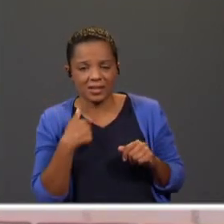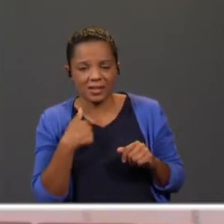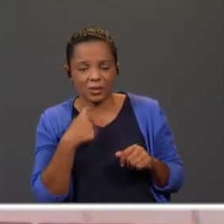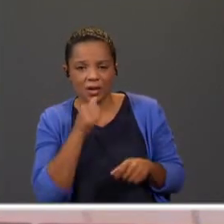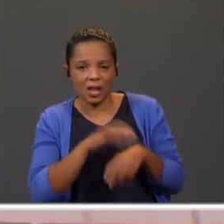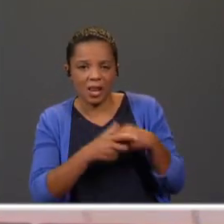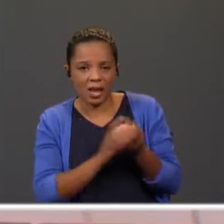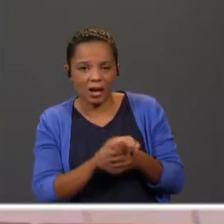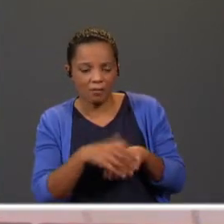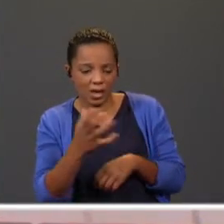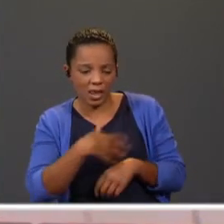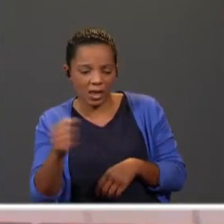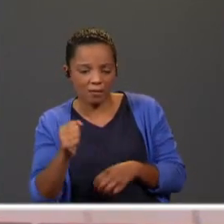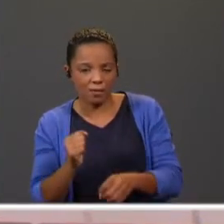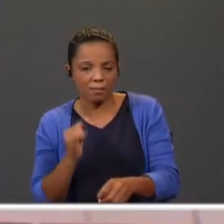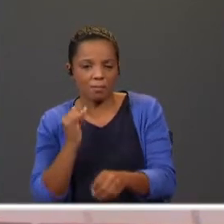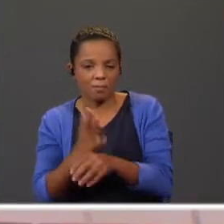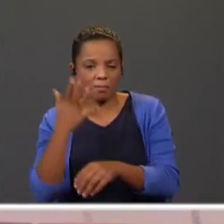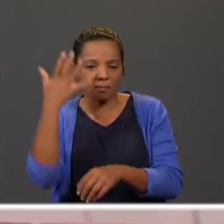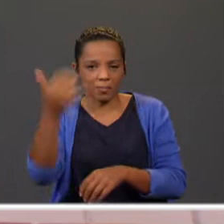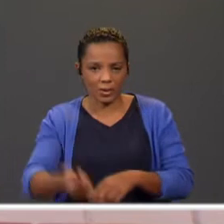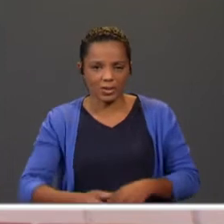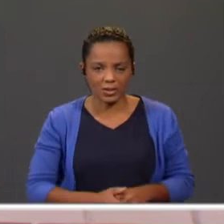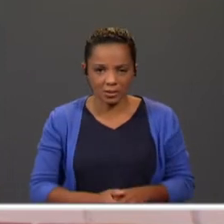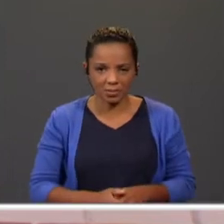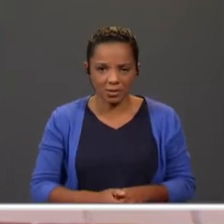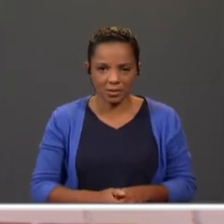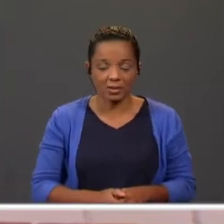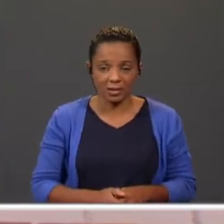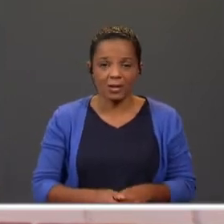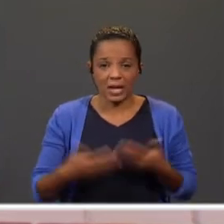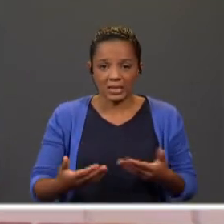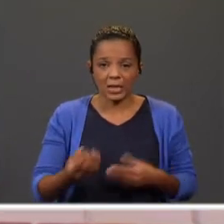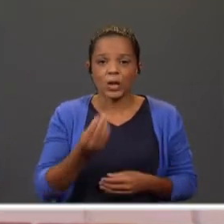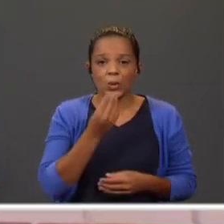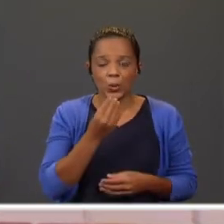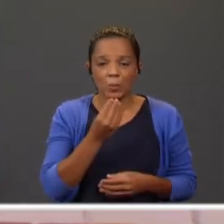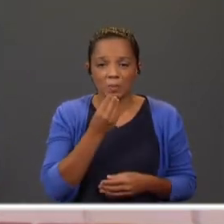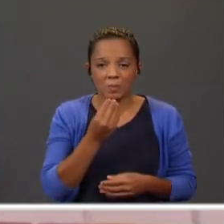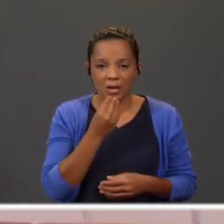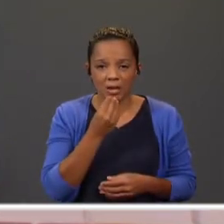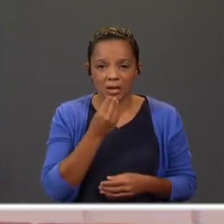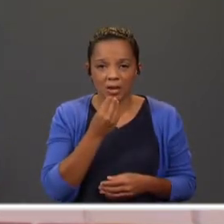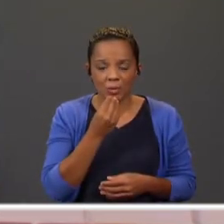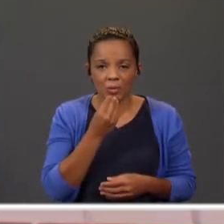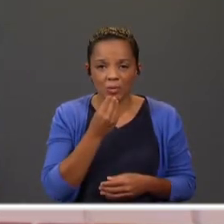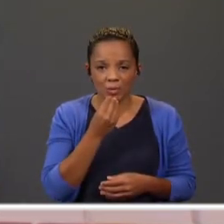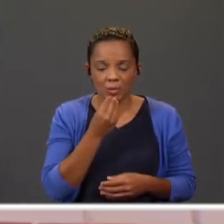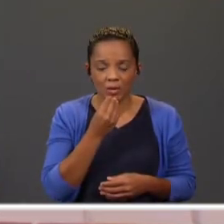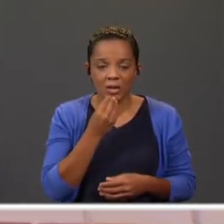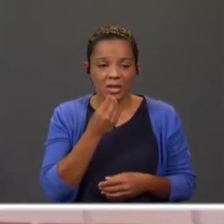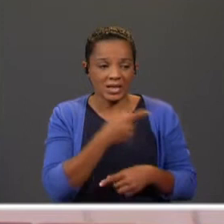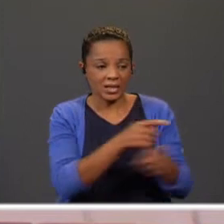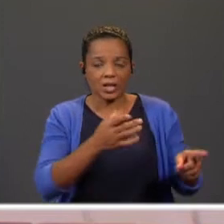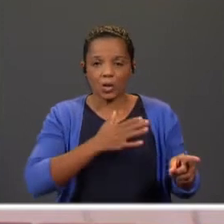e levo-a comigo para a outra vez. E assim, comeu onde não lhe queriam dar nada.